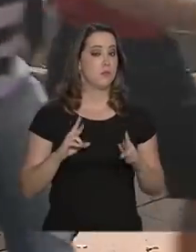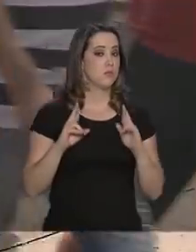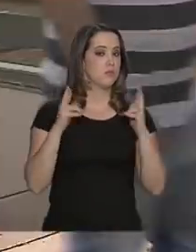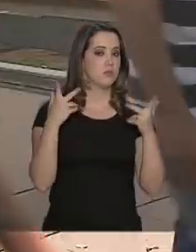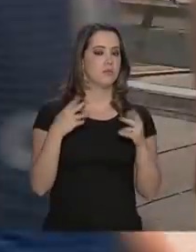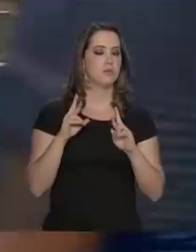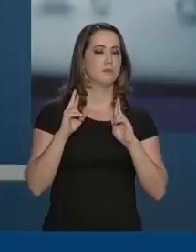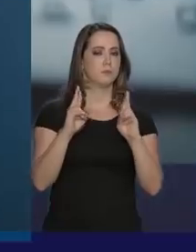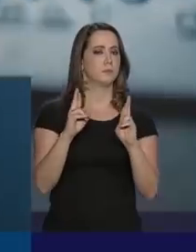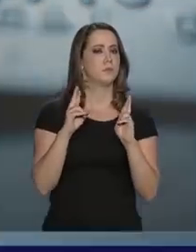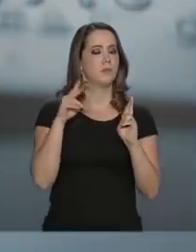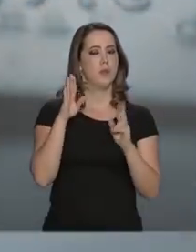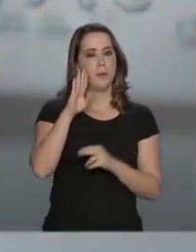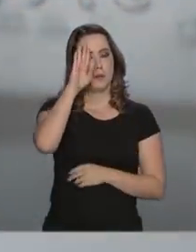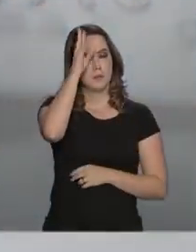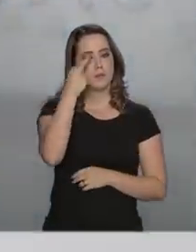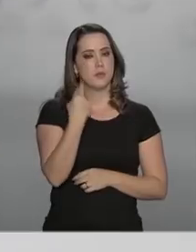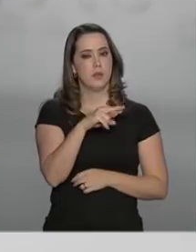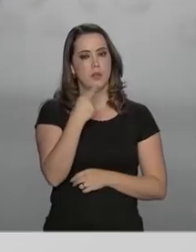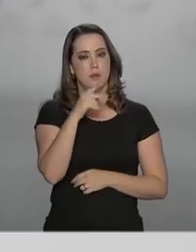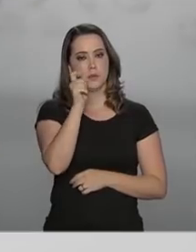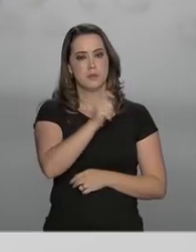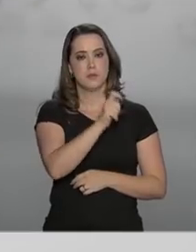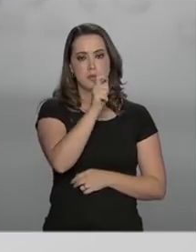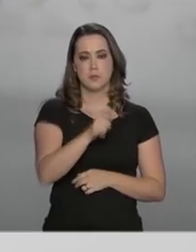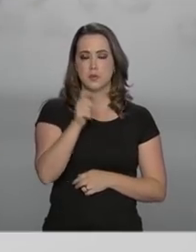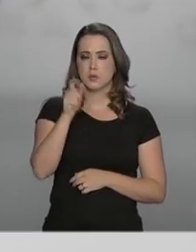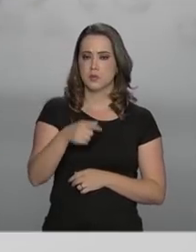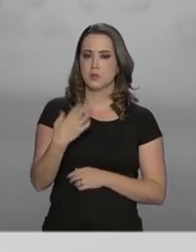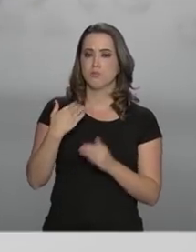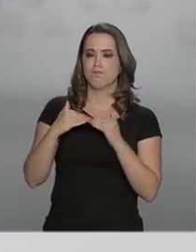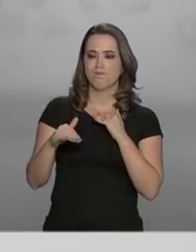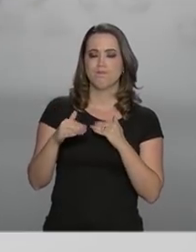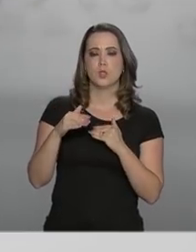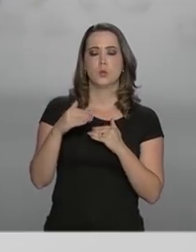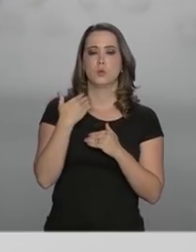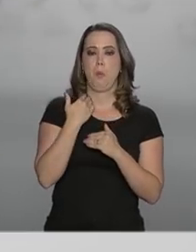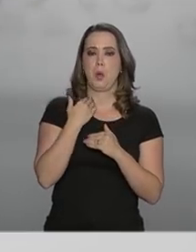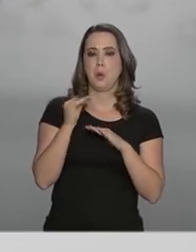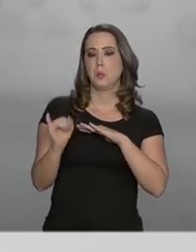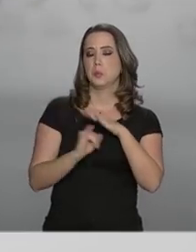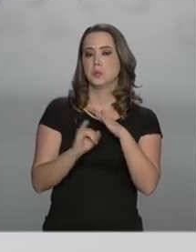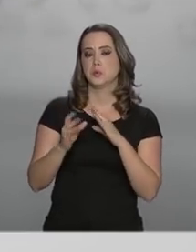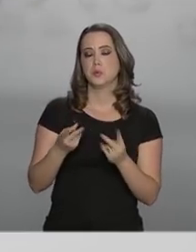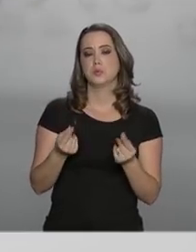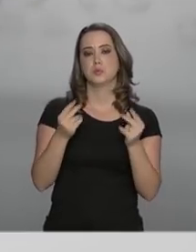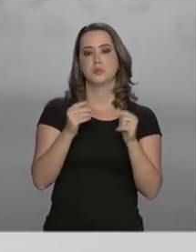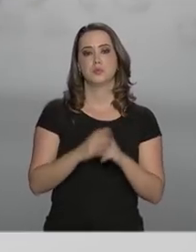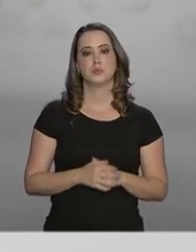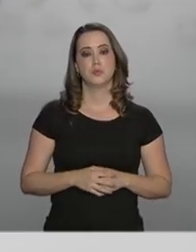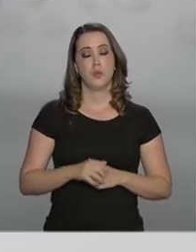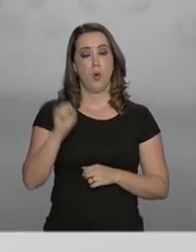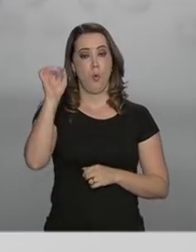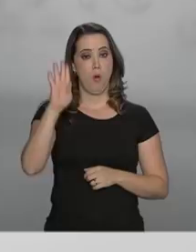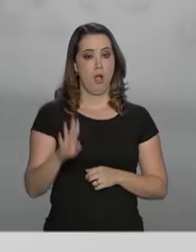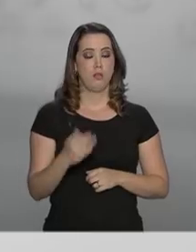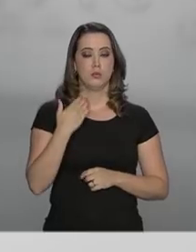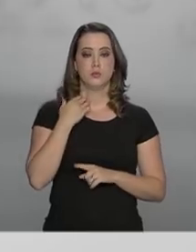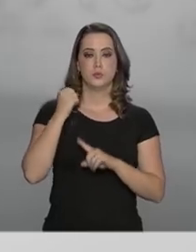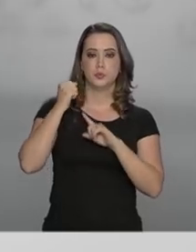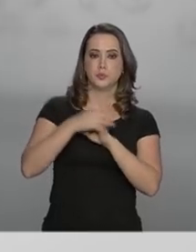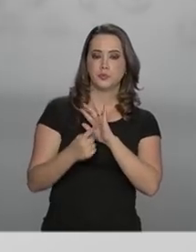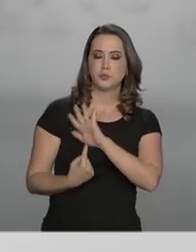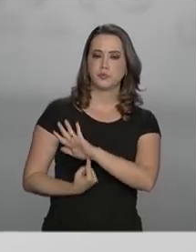do que estava esperando é a principal reclamação dos clientes contra os bancos e instituições financeiras. O ranking do Banco Central